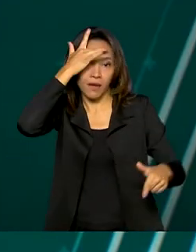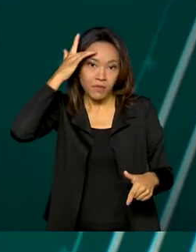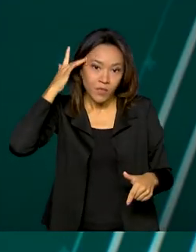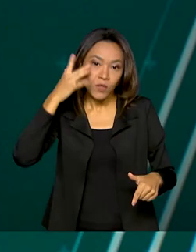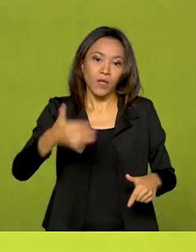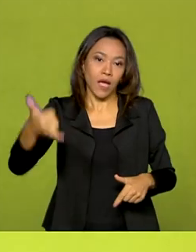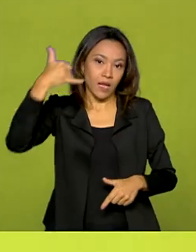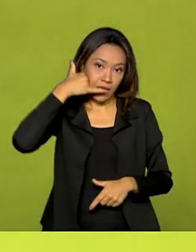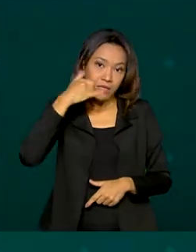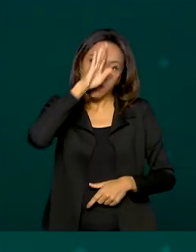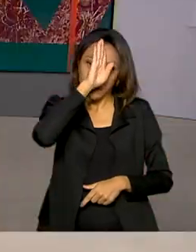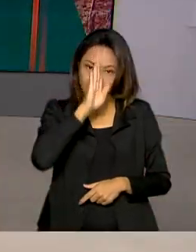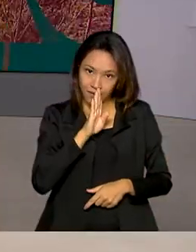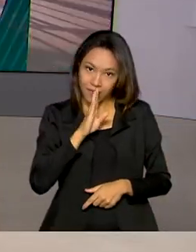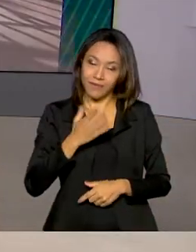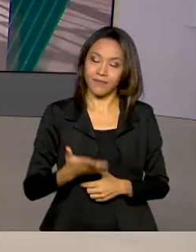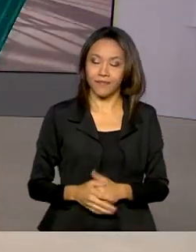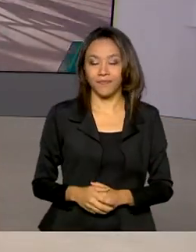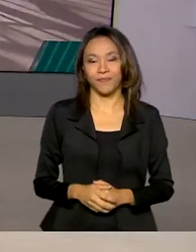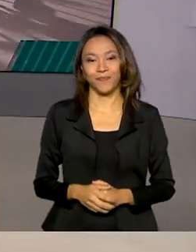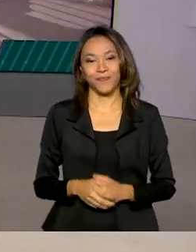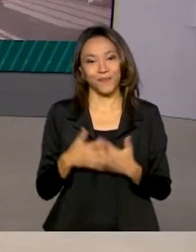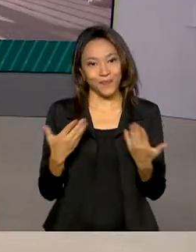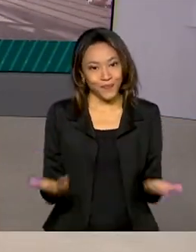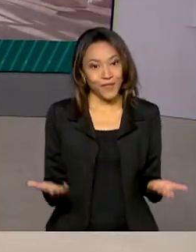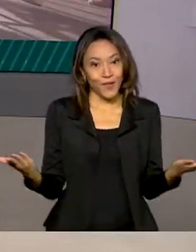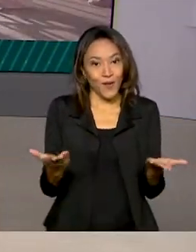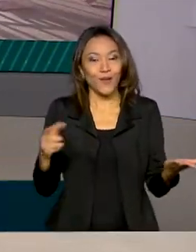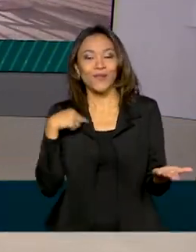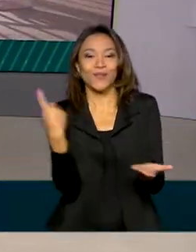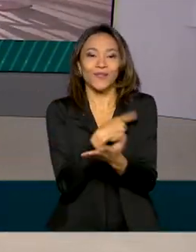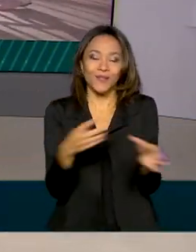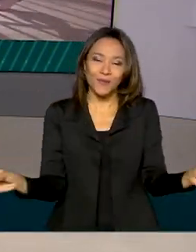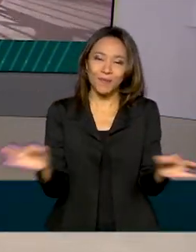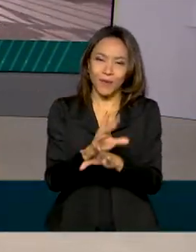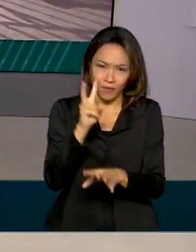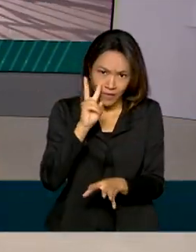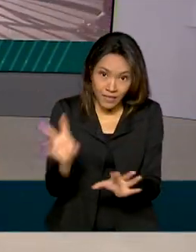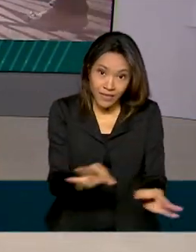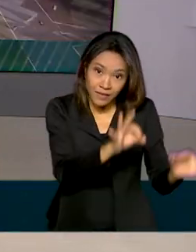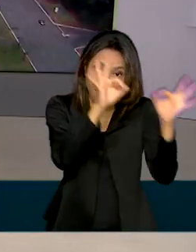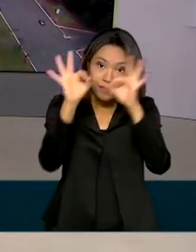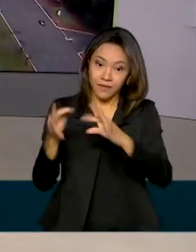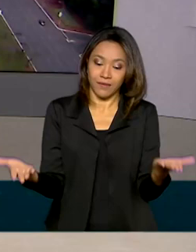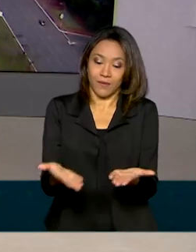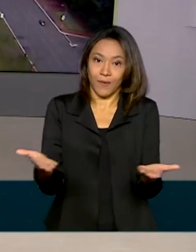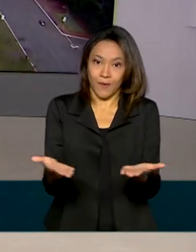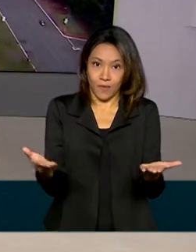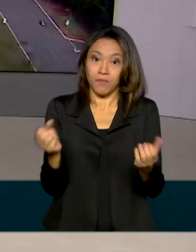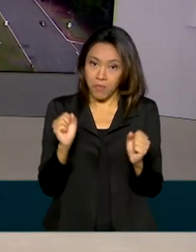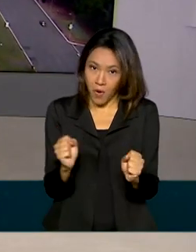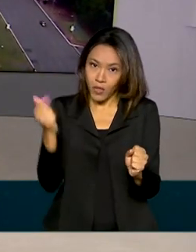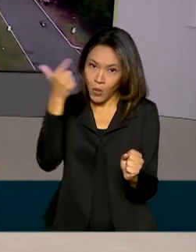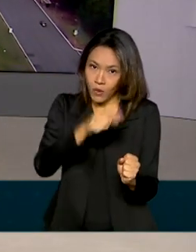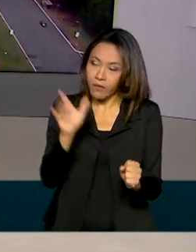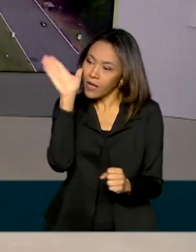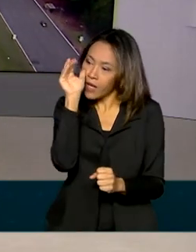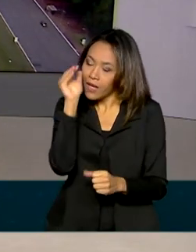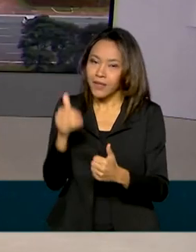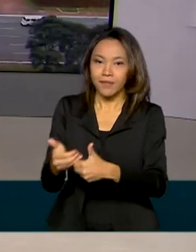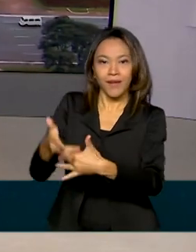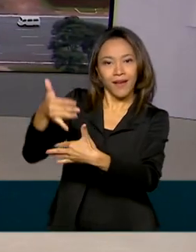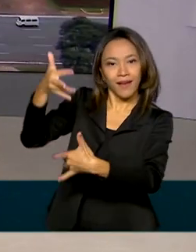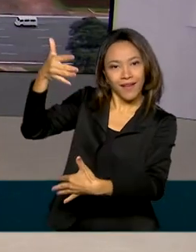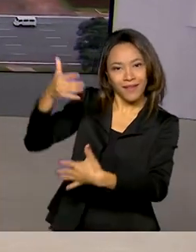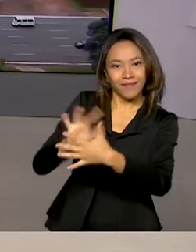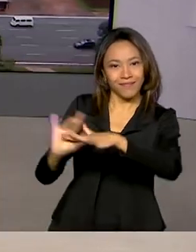são gratuitas. O Brasil em Dia termina aqui. As reportagens de hoje você confere em nossas redes sociais.